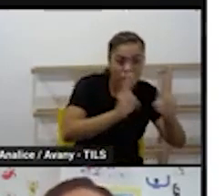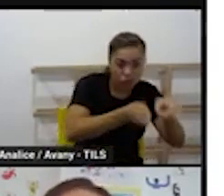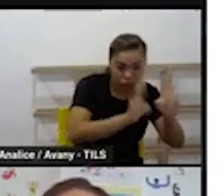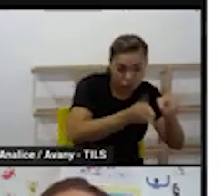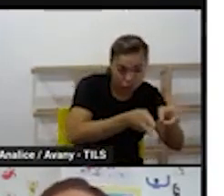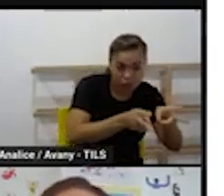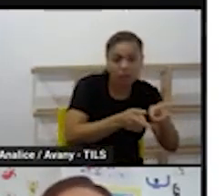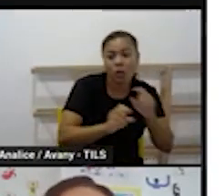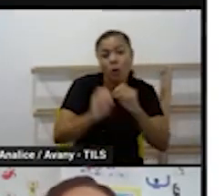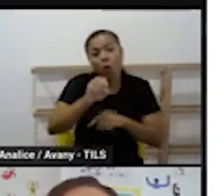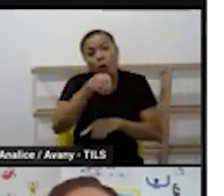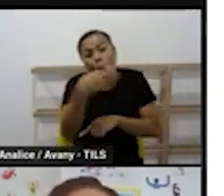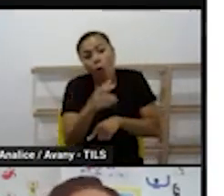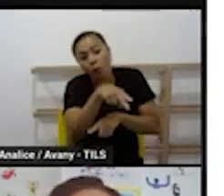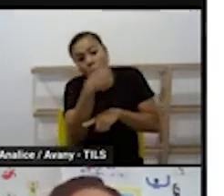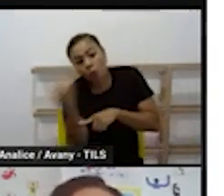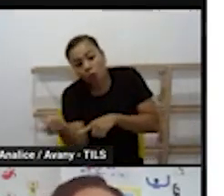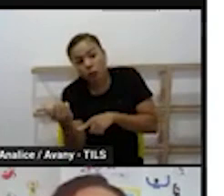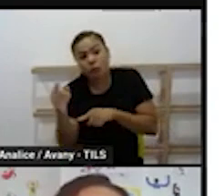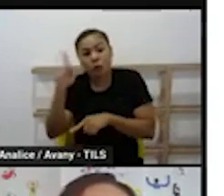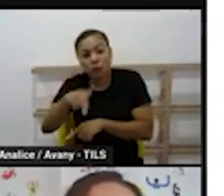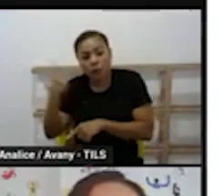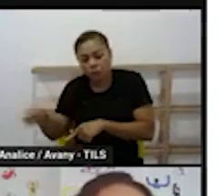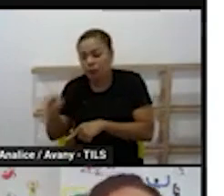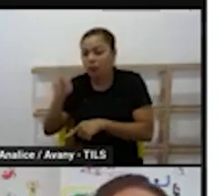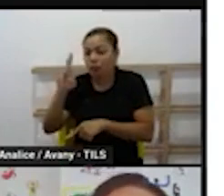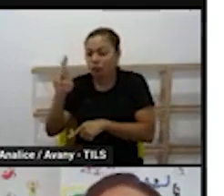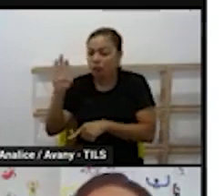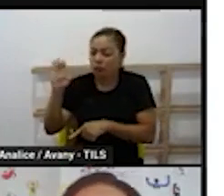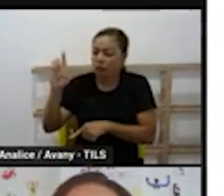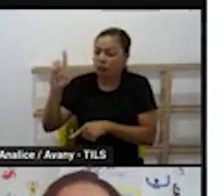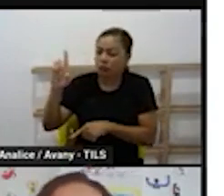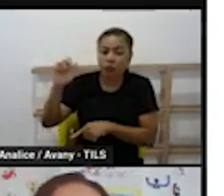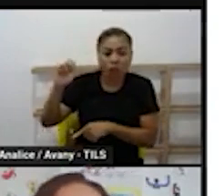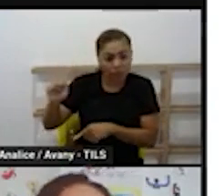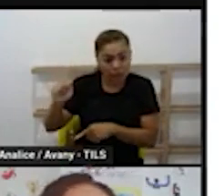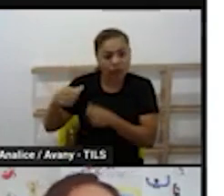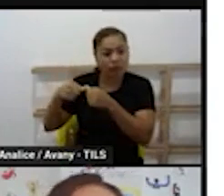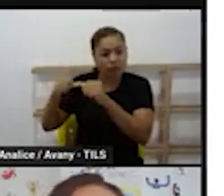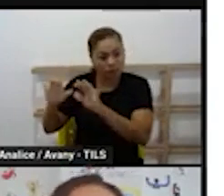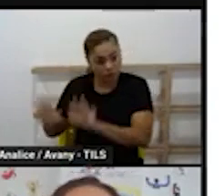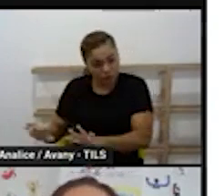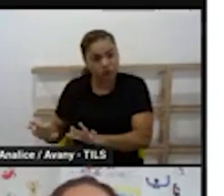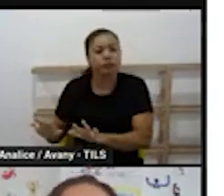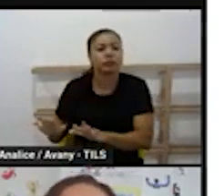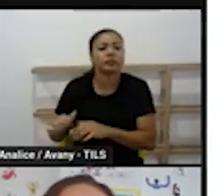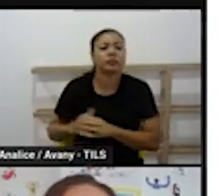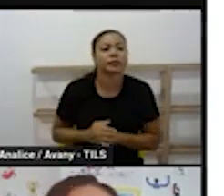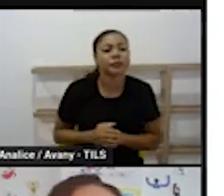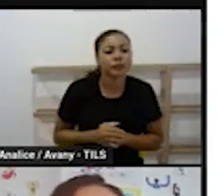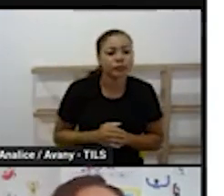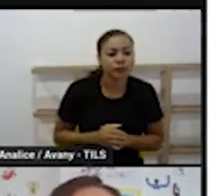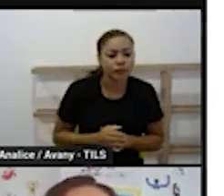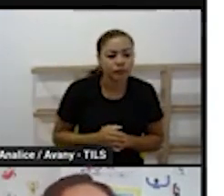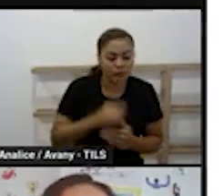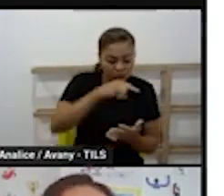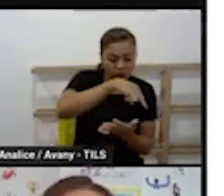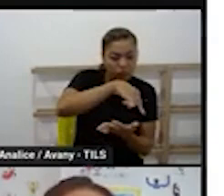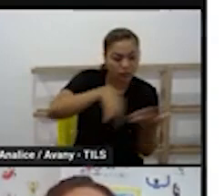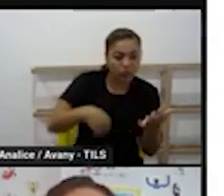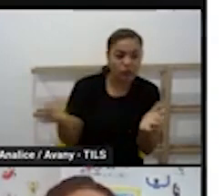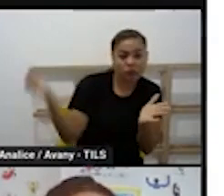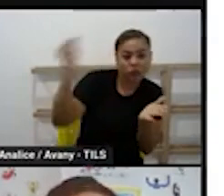vai acontecer isso. Não é uma orientação oficial da Secretaria de Educação e não é uma concepção que os documentos normativos